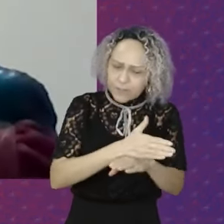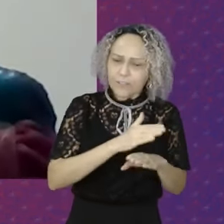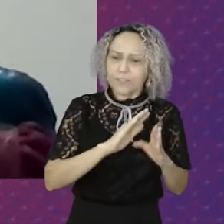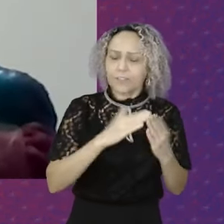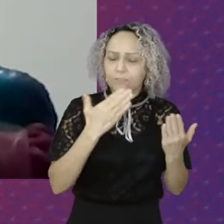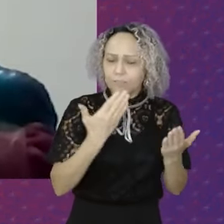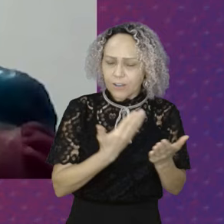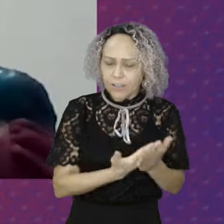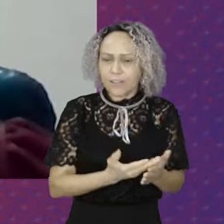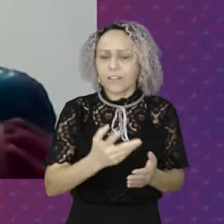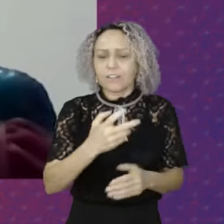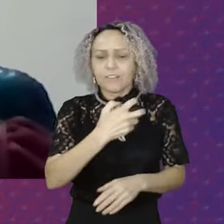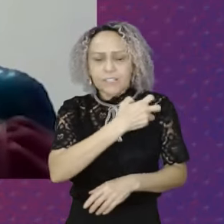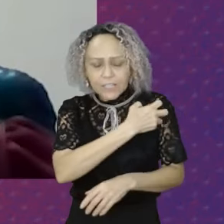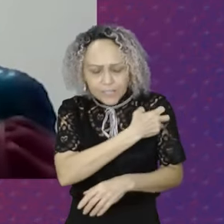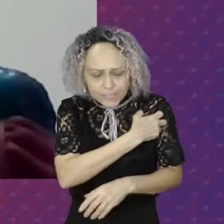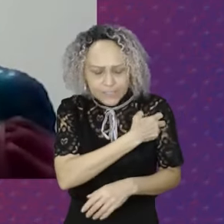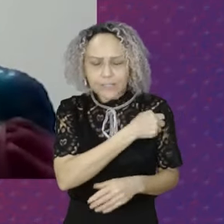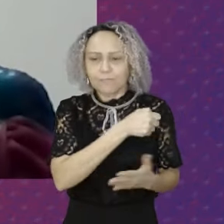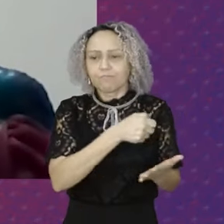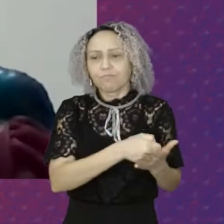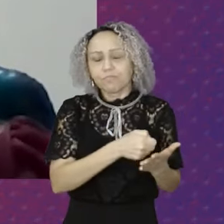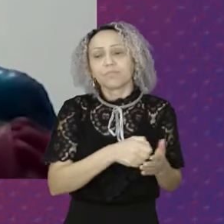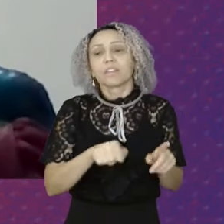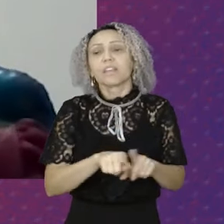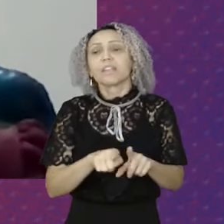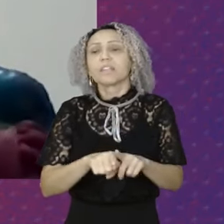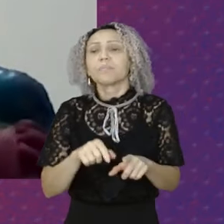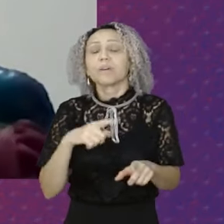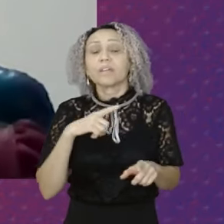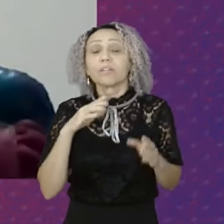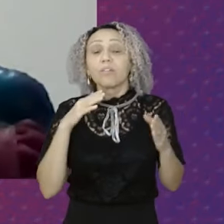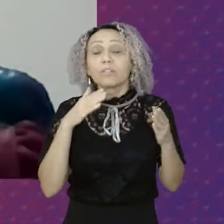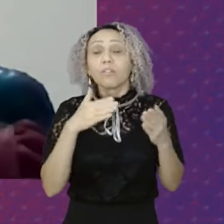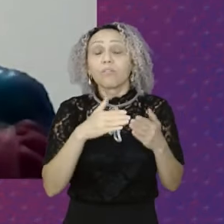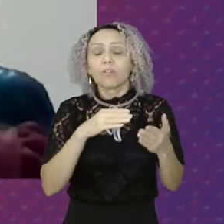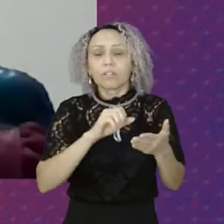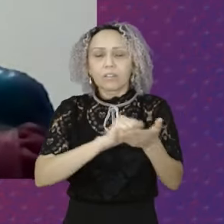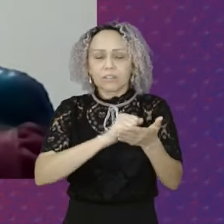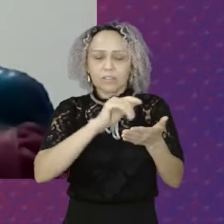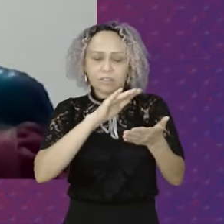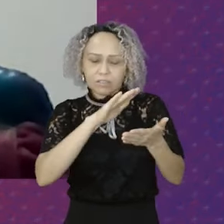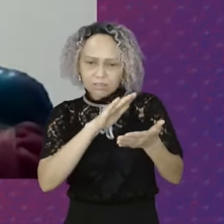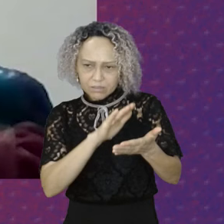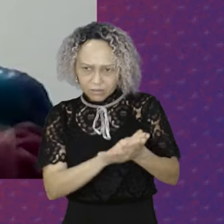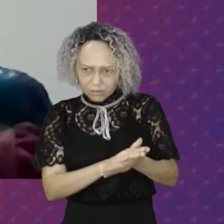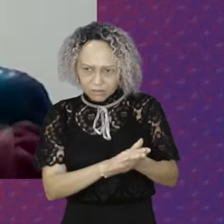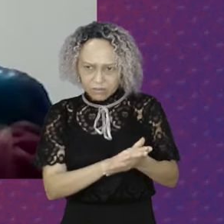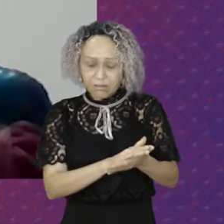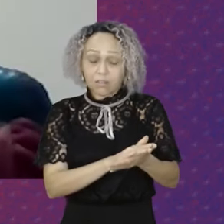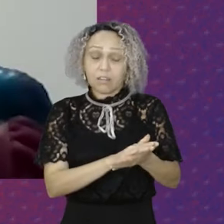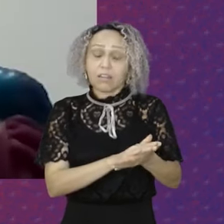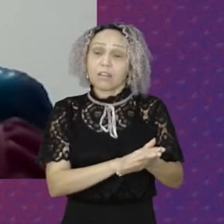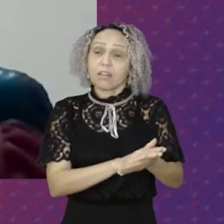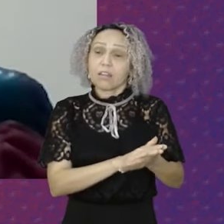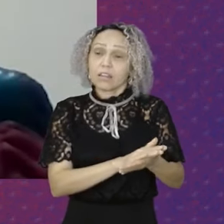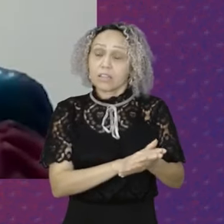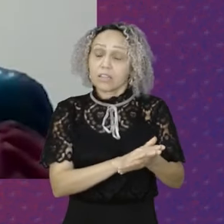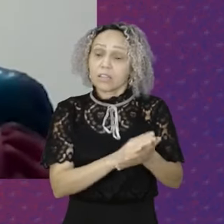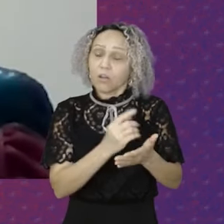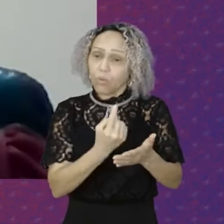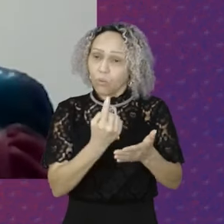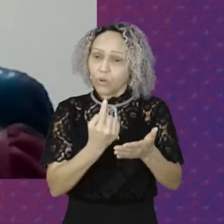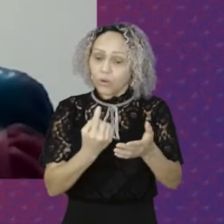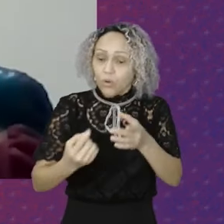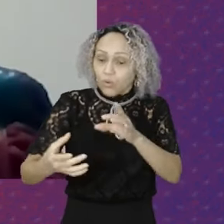o foco Na atualização Do cadastro único E integração Com o sistema único De assistência social Suas Com uma